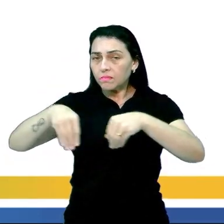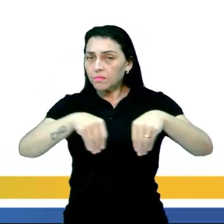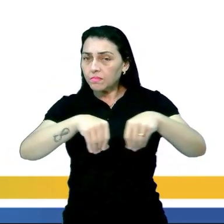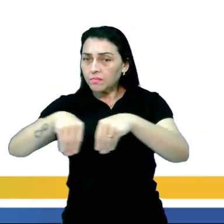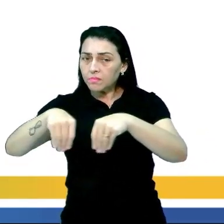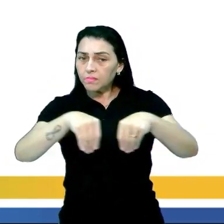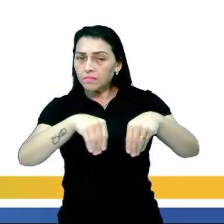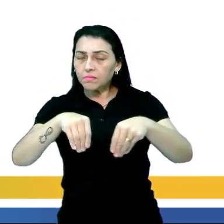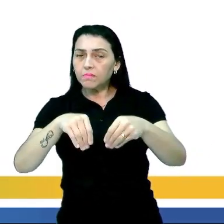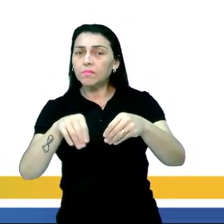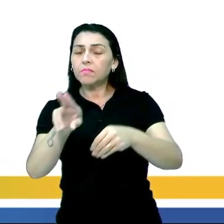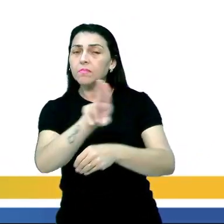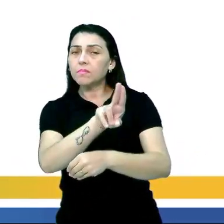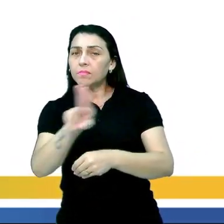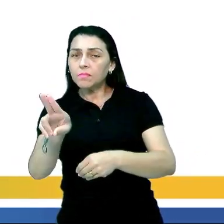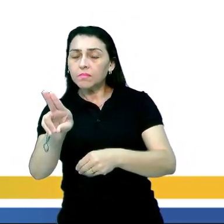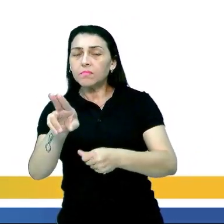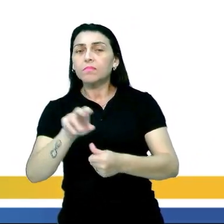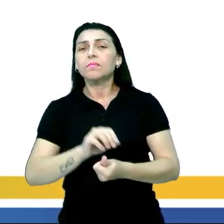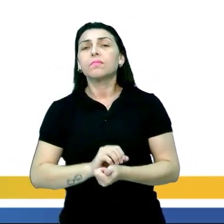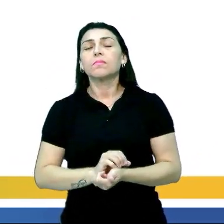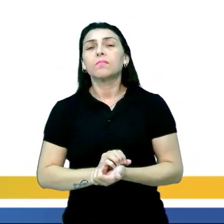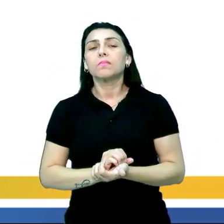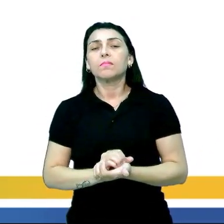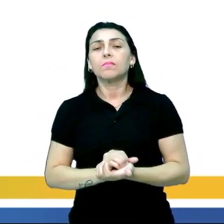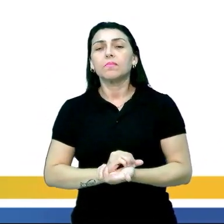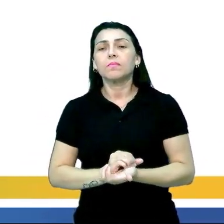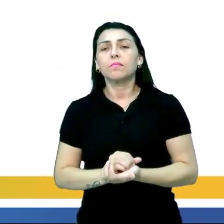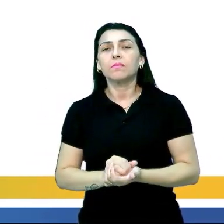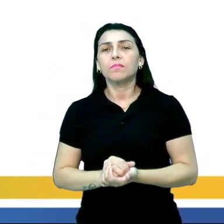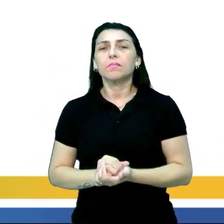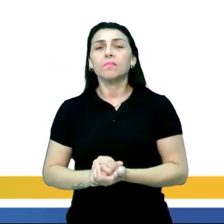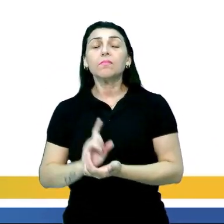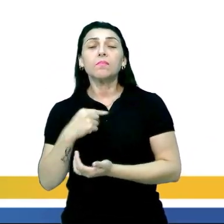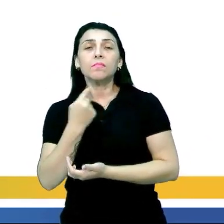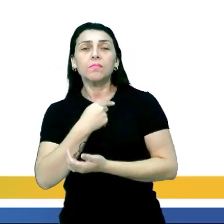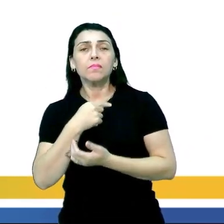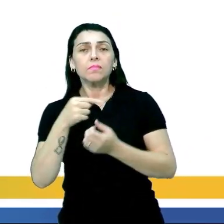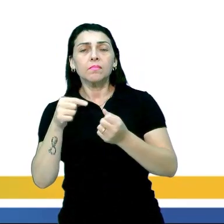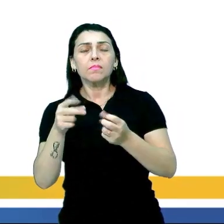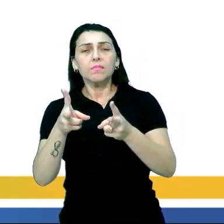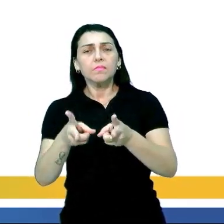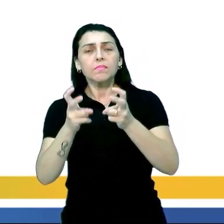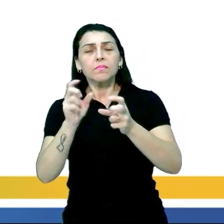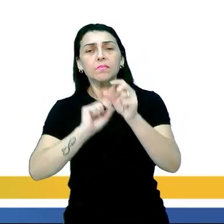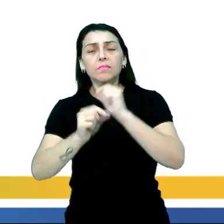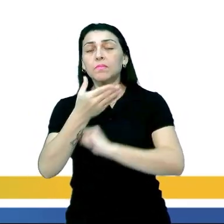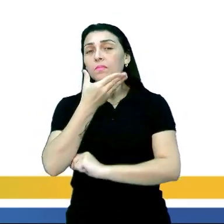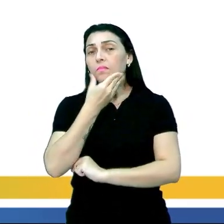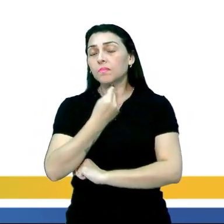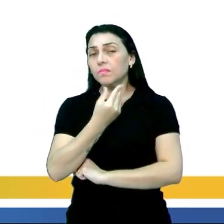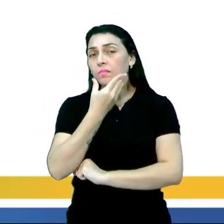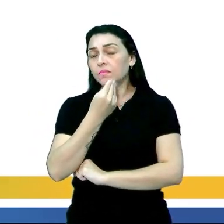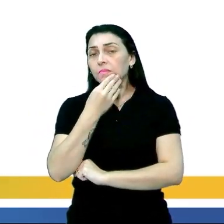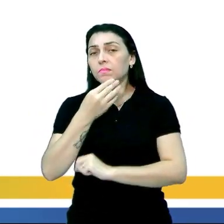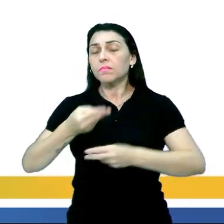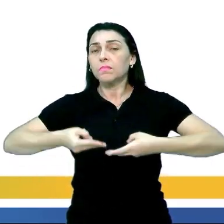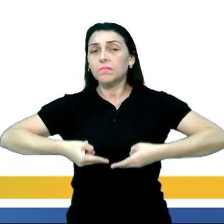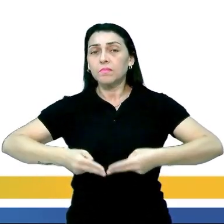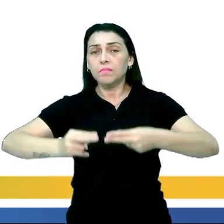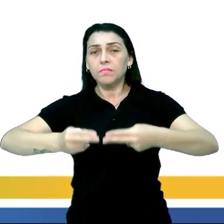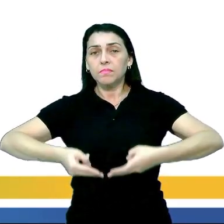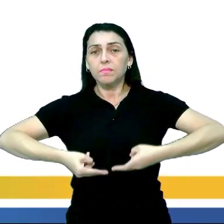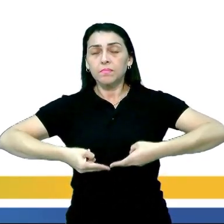arte, o regresso de um proprietário. E nós visualizamos o que? Um homem, em uma